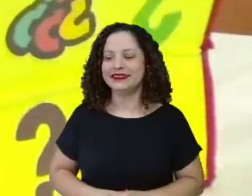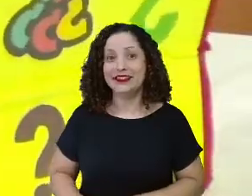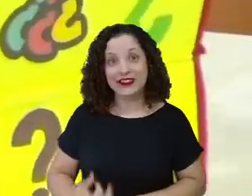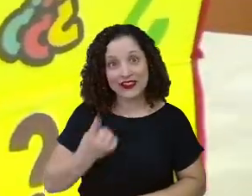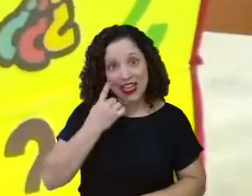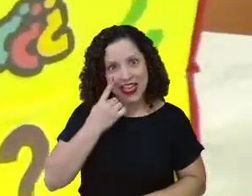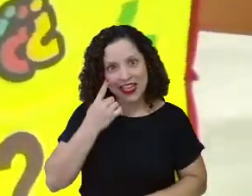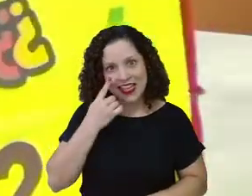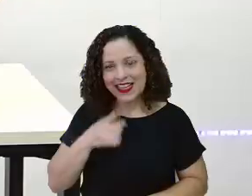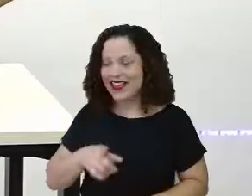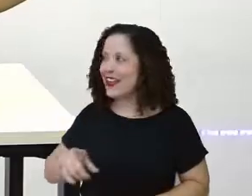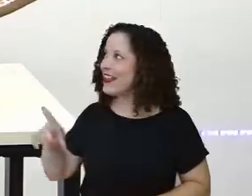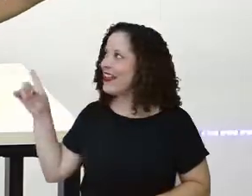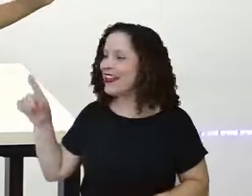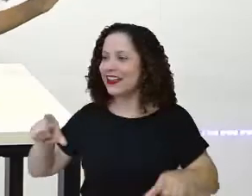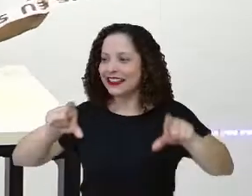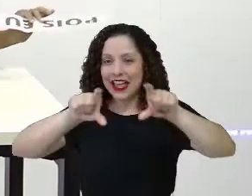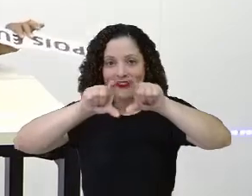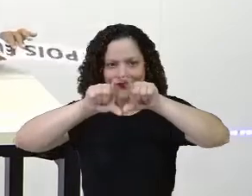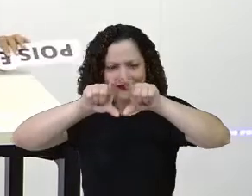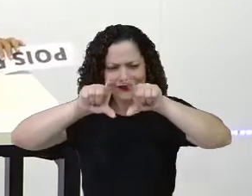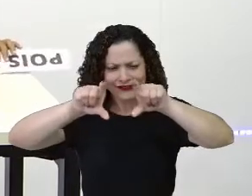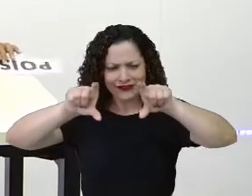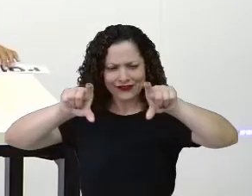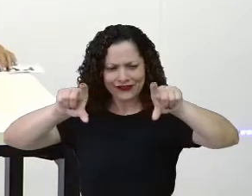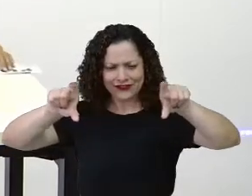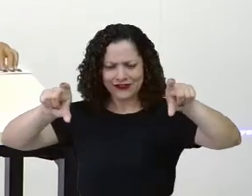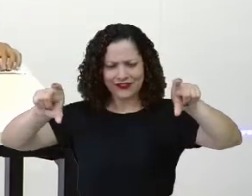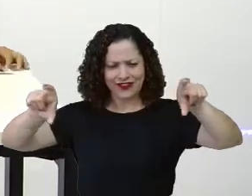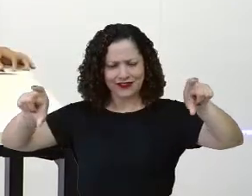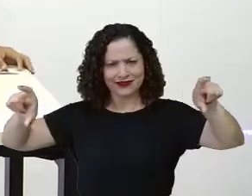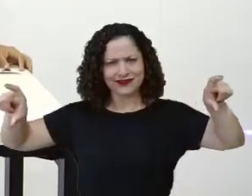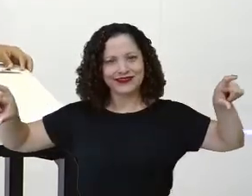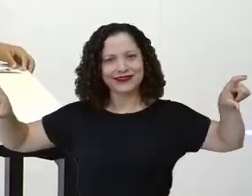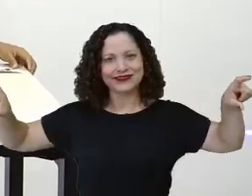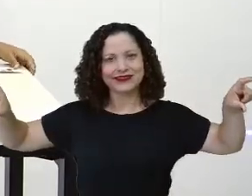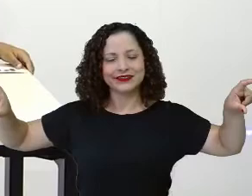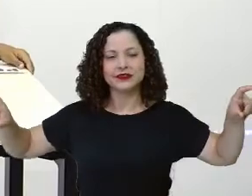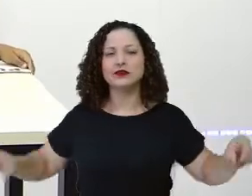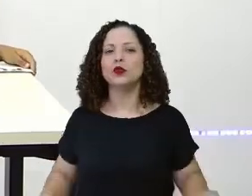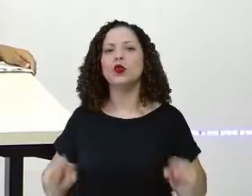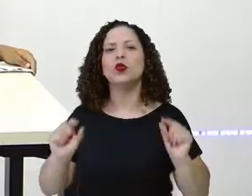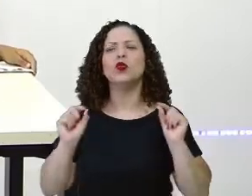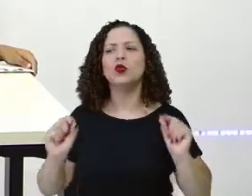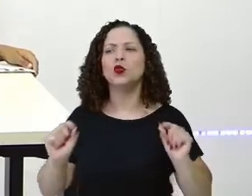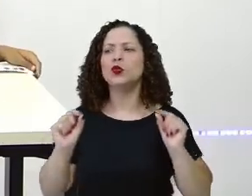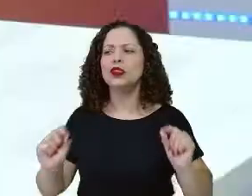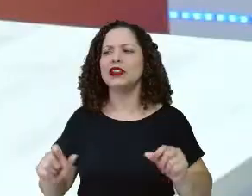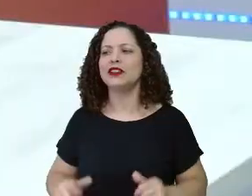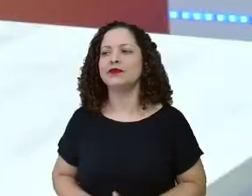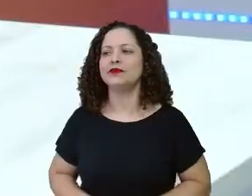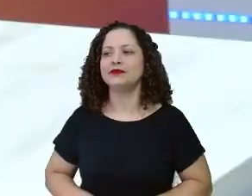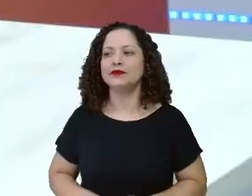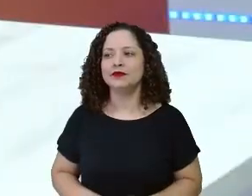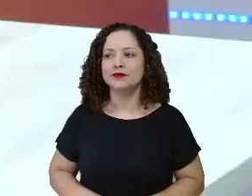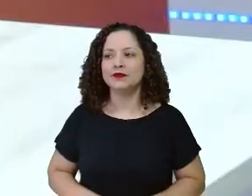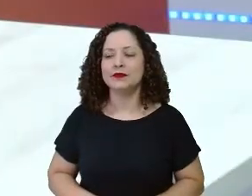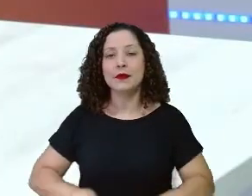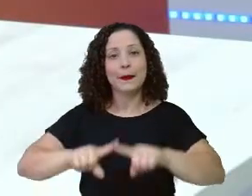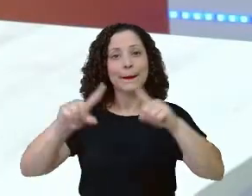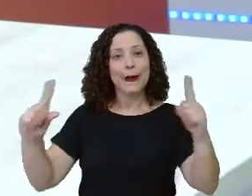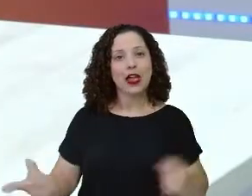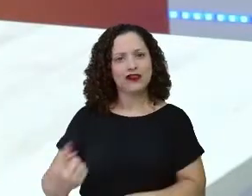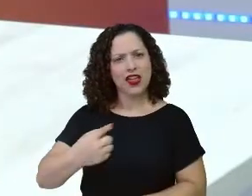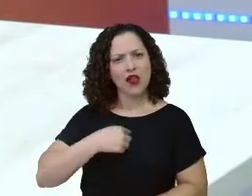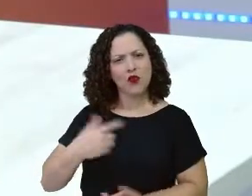Olha aí! O que é que tem aí, Laís? Pois eu sou que nem cigarra!